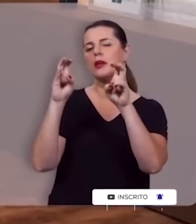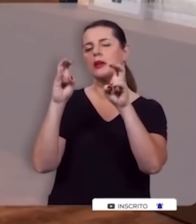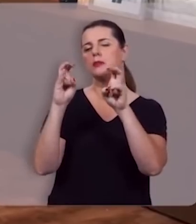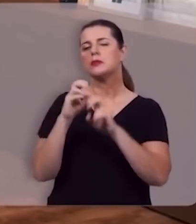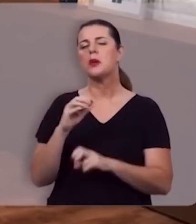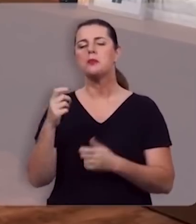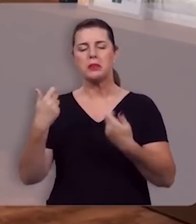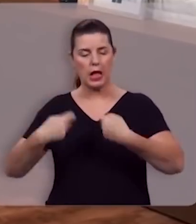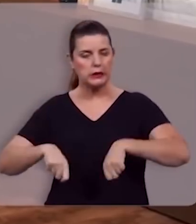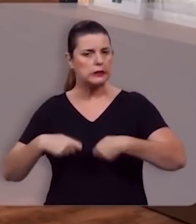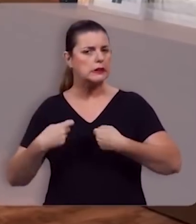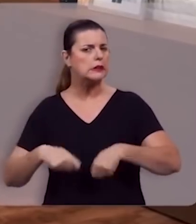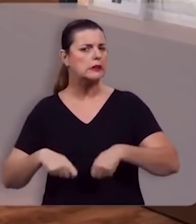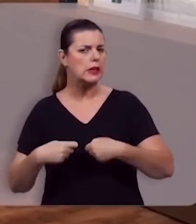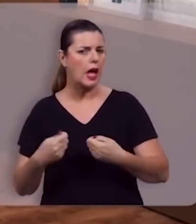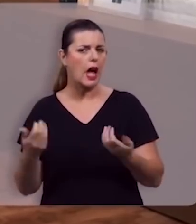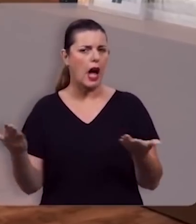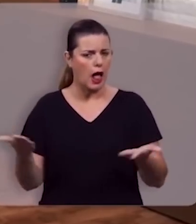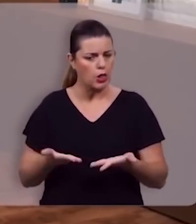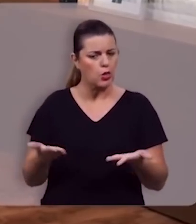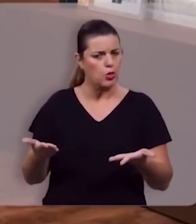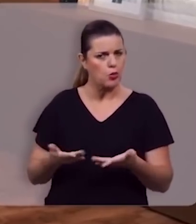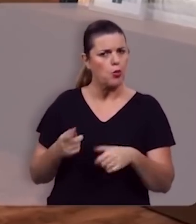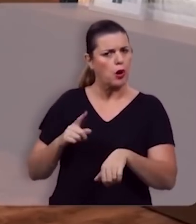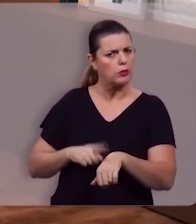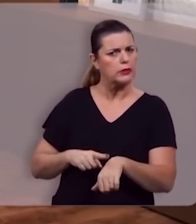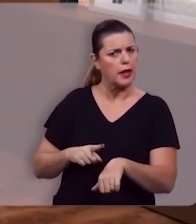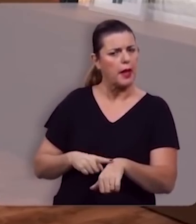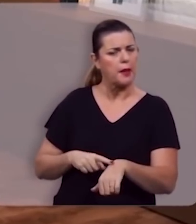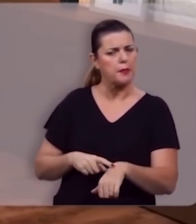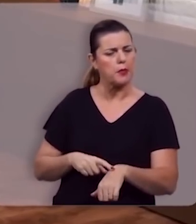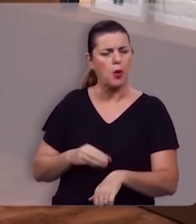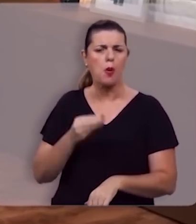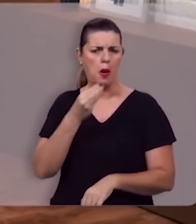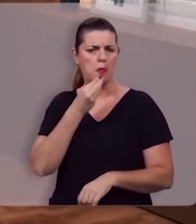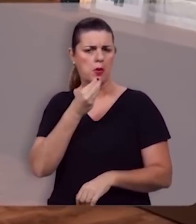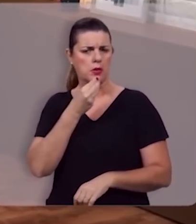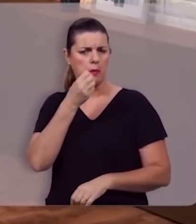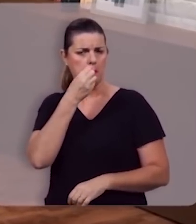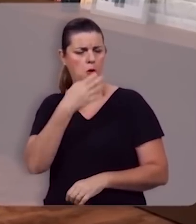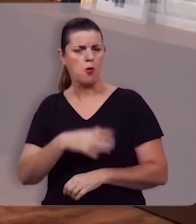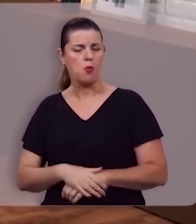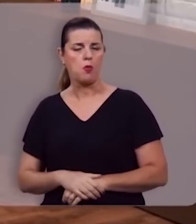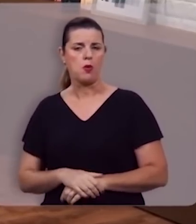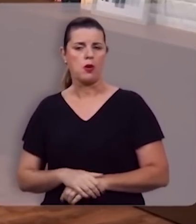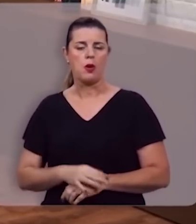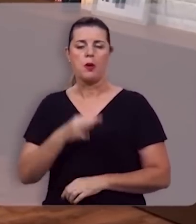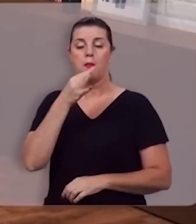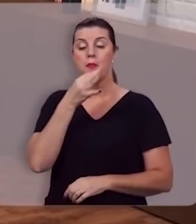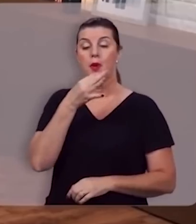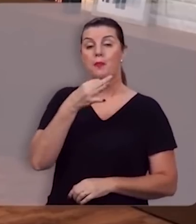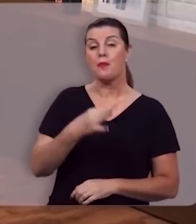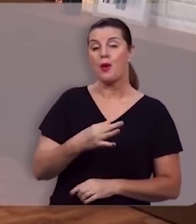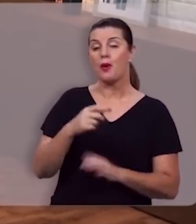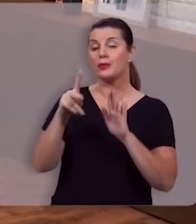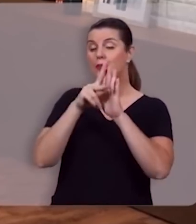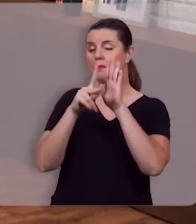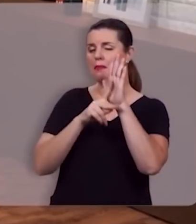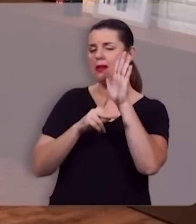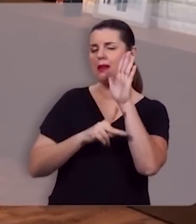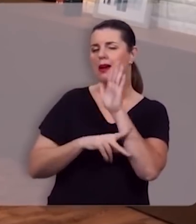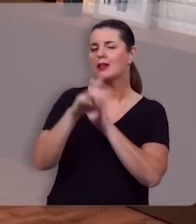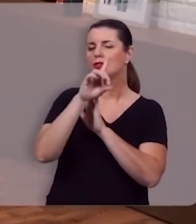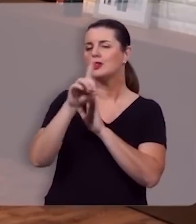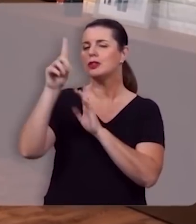necessário atual contemporâneo oportuno o propósito de deus